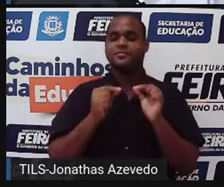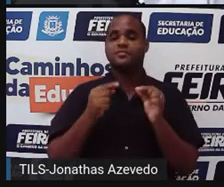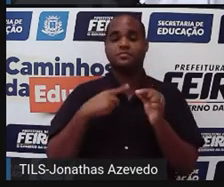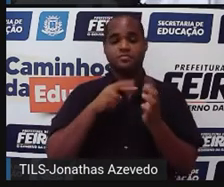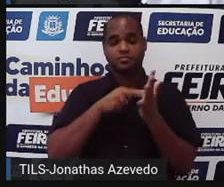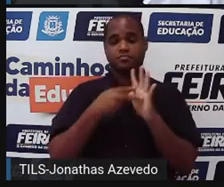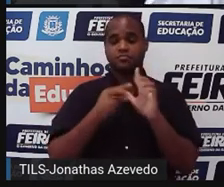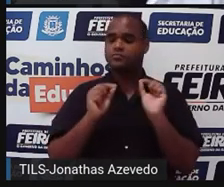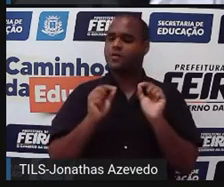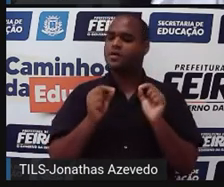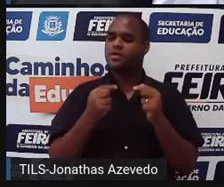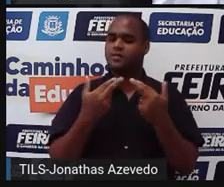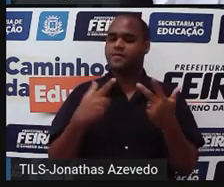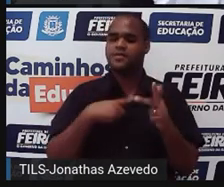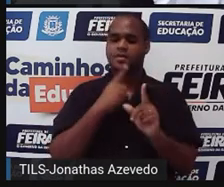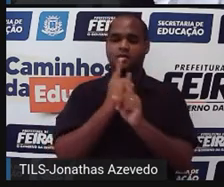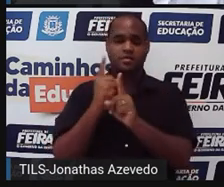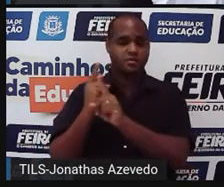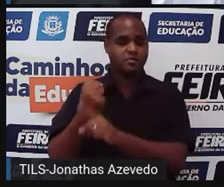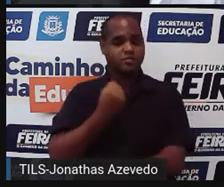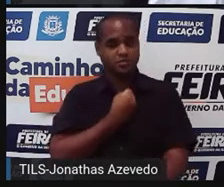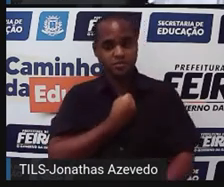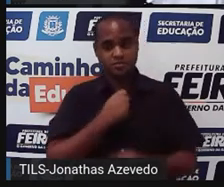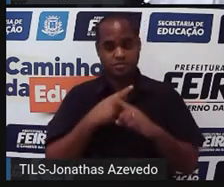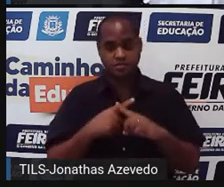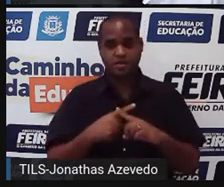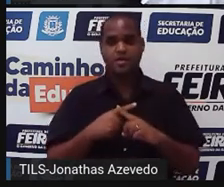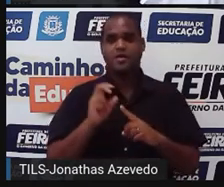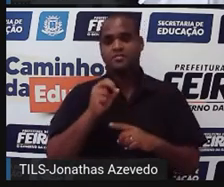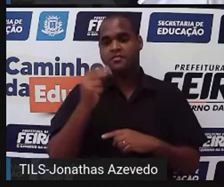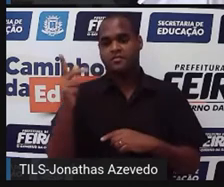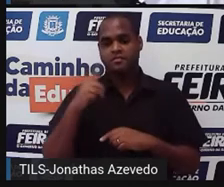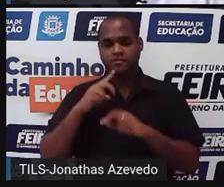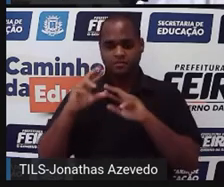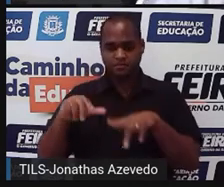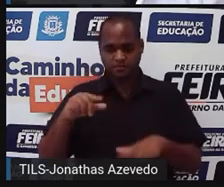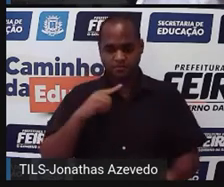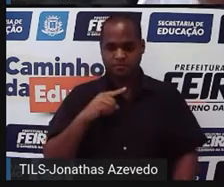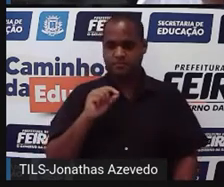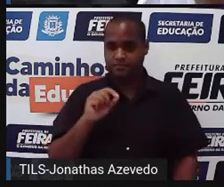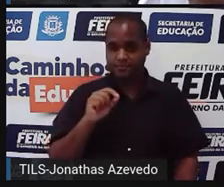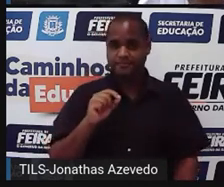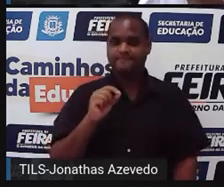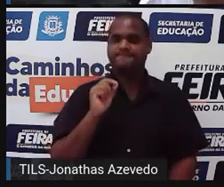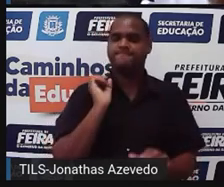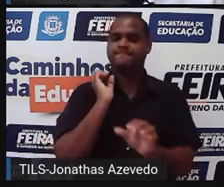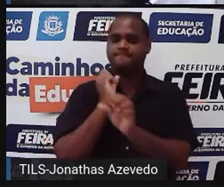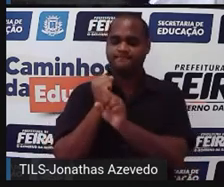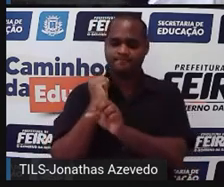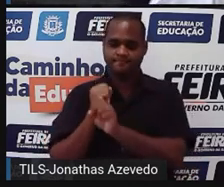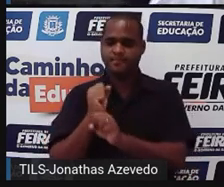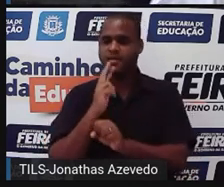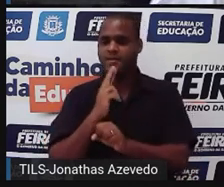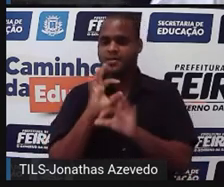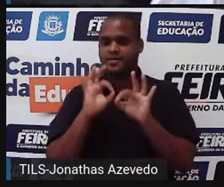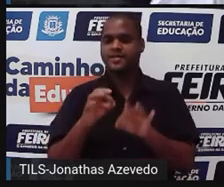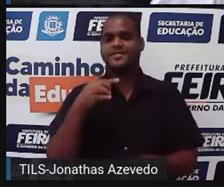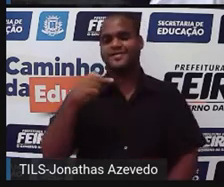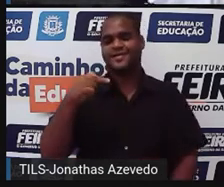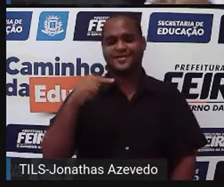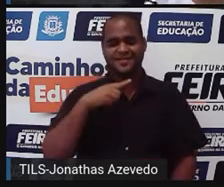Significa o seguinte, eu tenho que achar um número para x, outro para y, que quando eu somo, o resultado é 7.